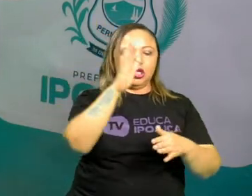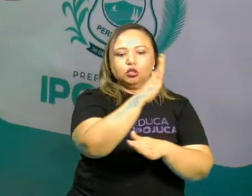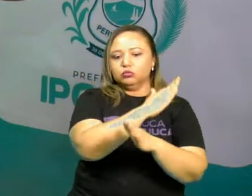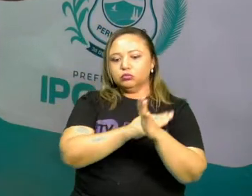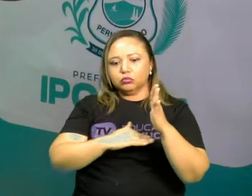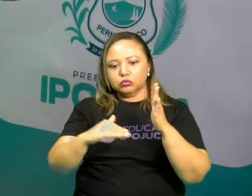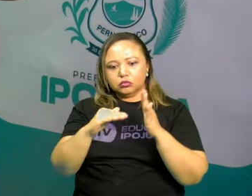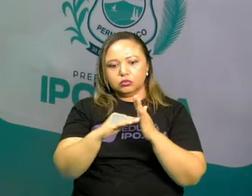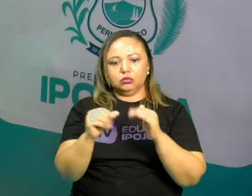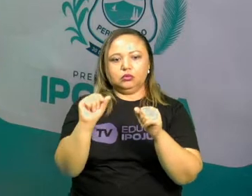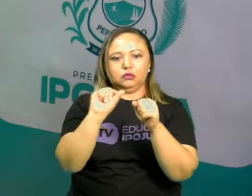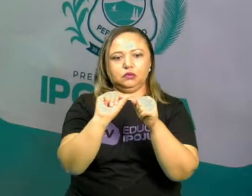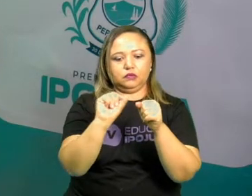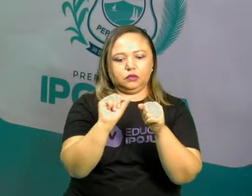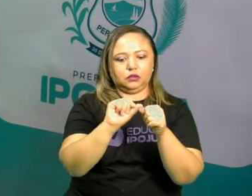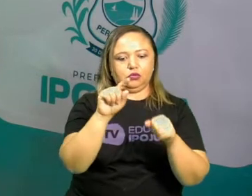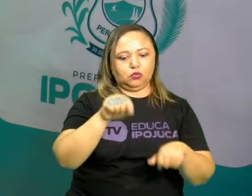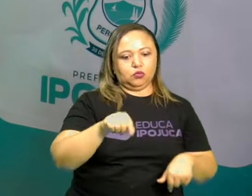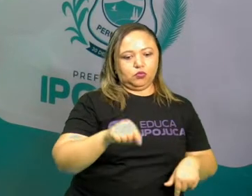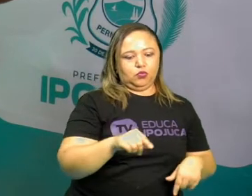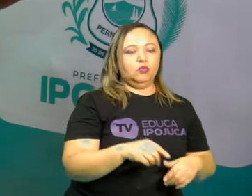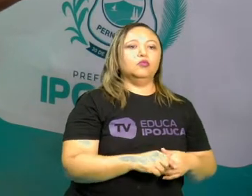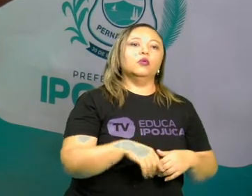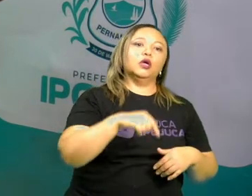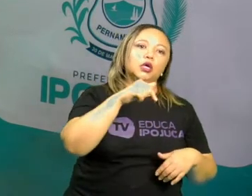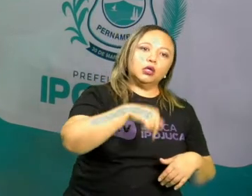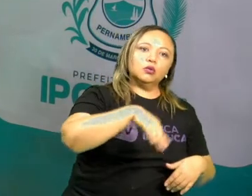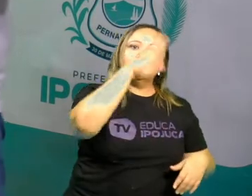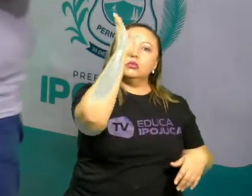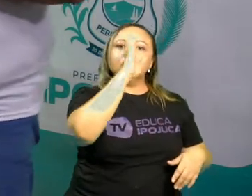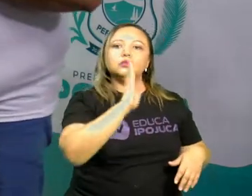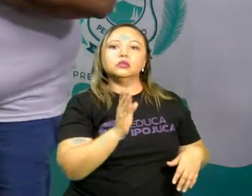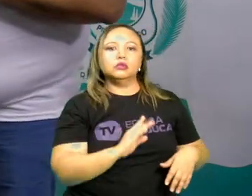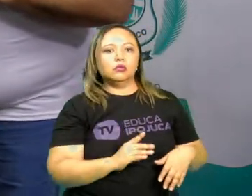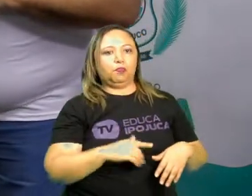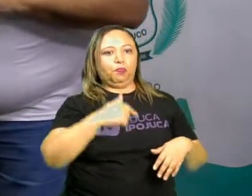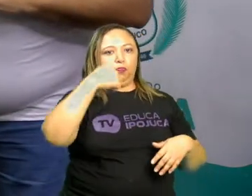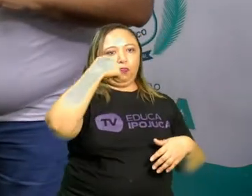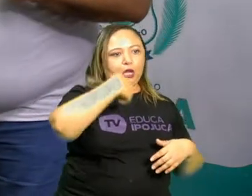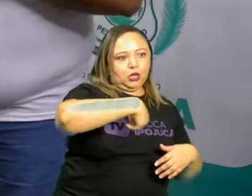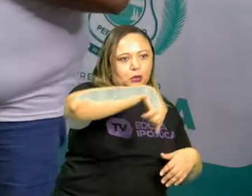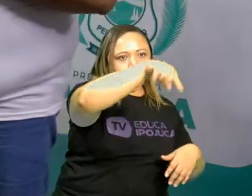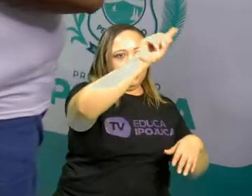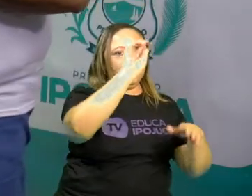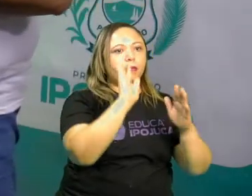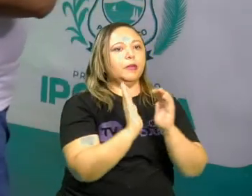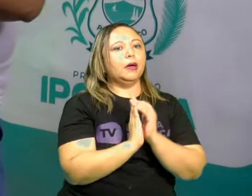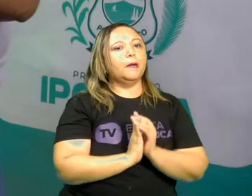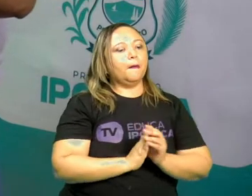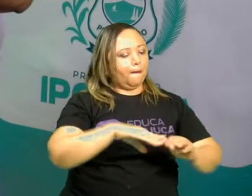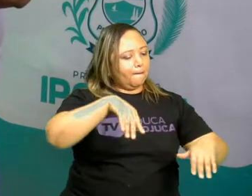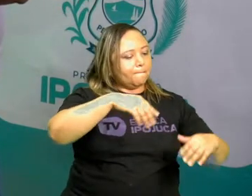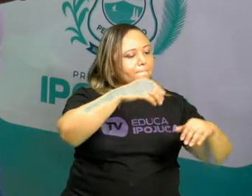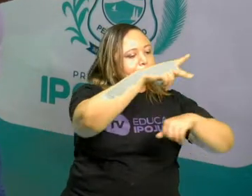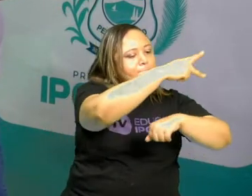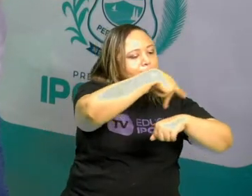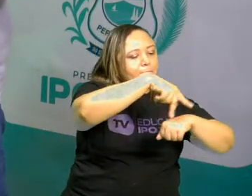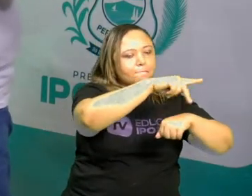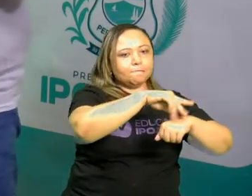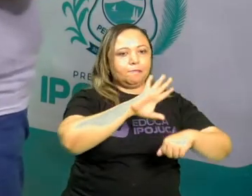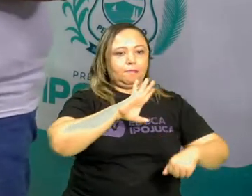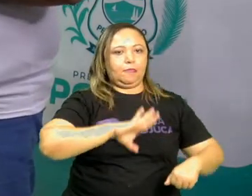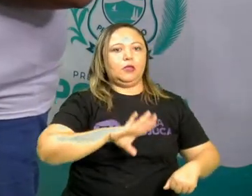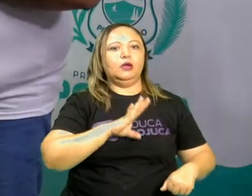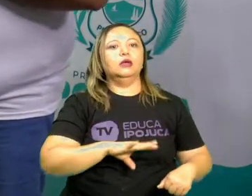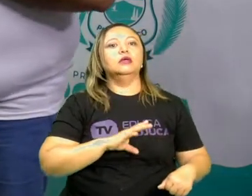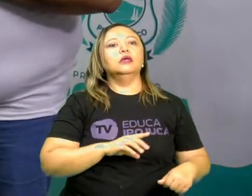Portugal. O crescimento das exportações deu origem aos centros urbanos